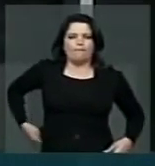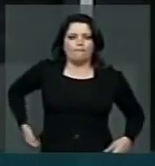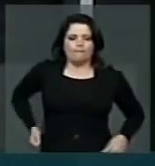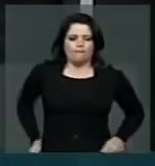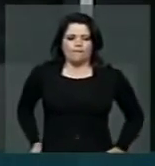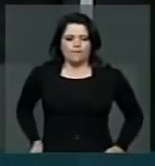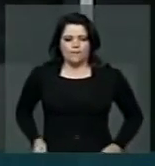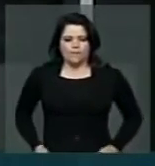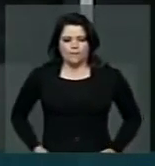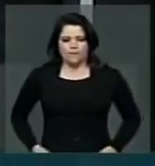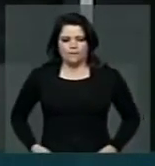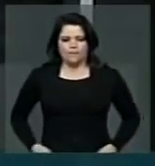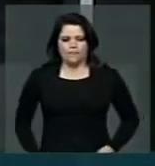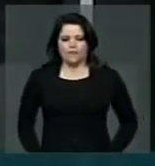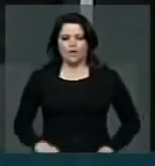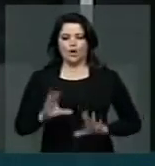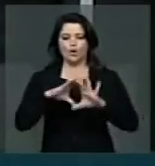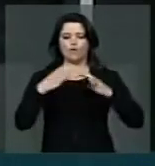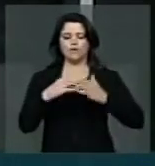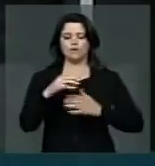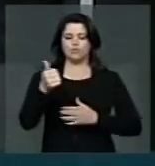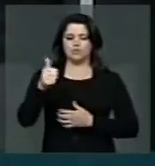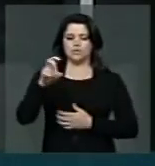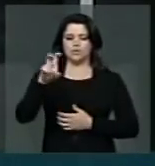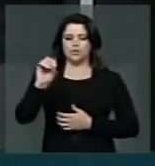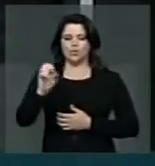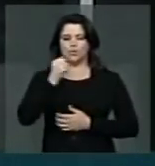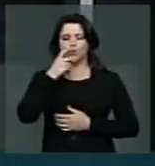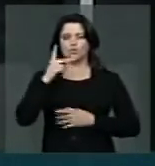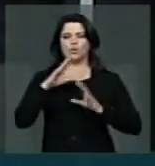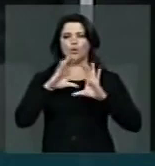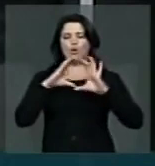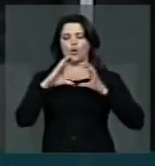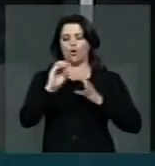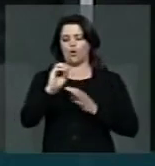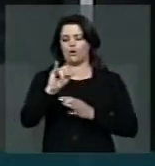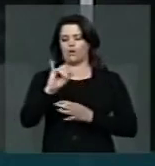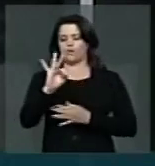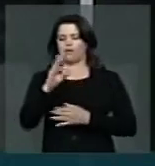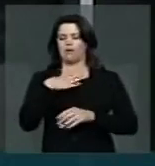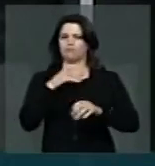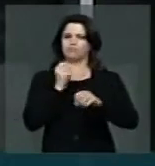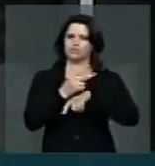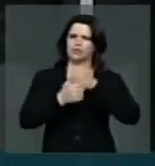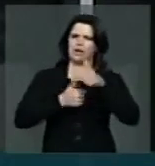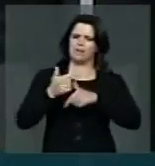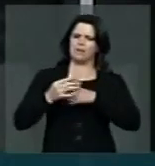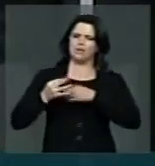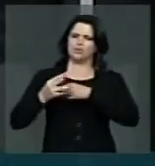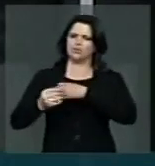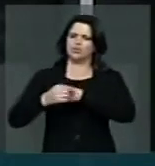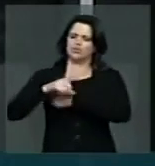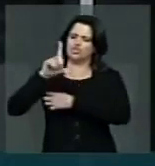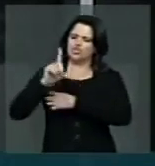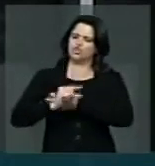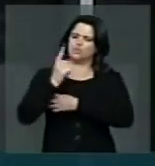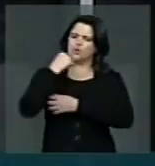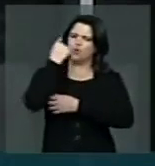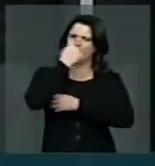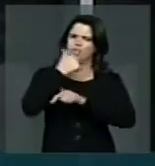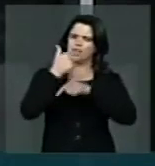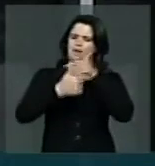158 da Organização Internacional do Trabalho, em defesa do pleno emprego também, redução da jornada